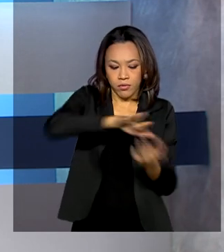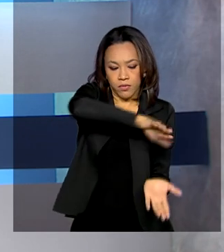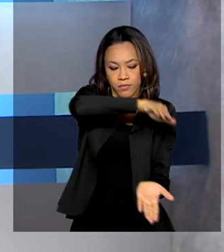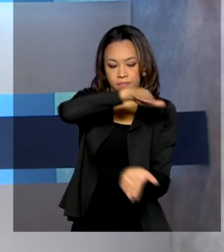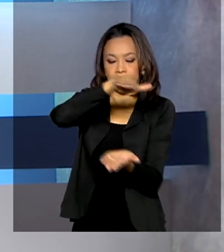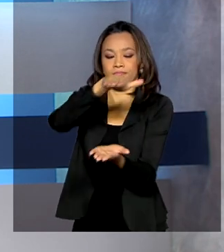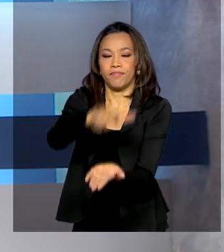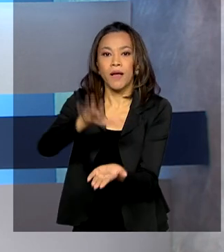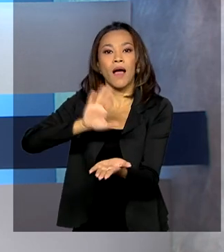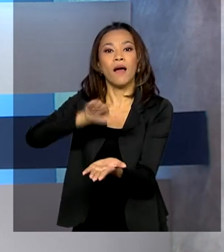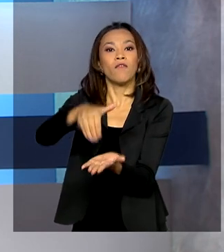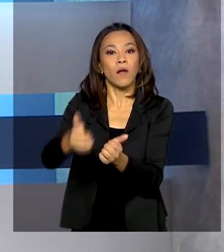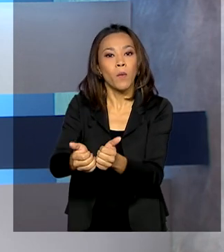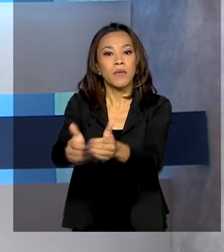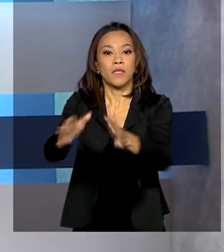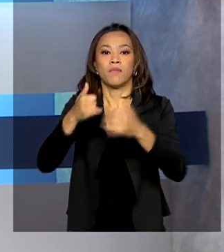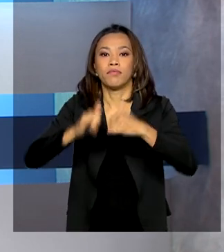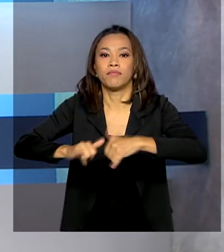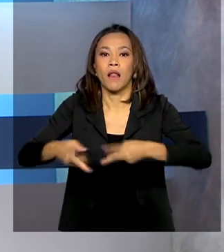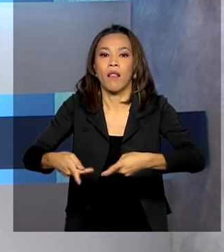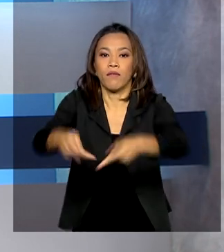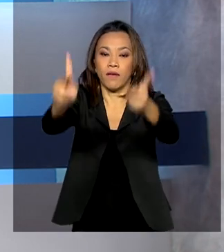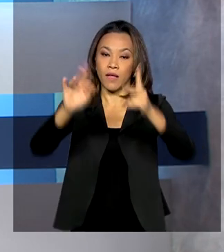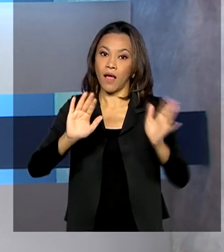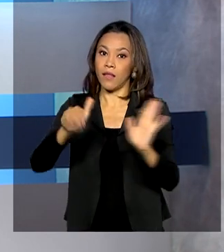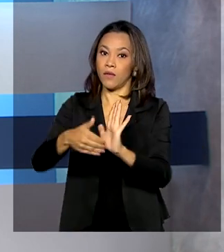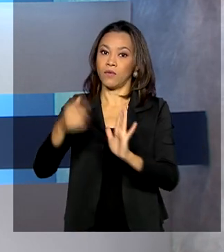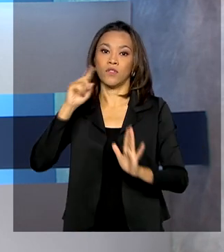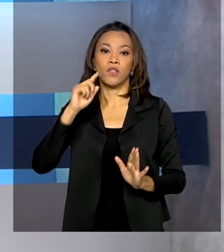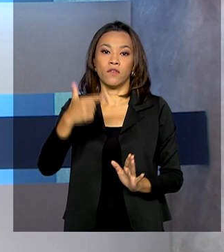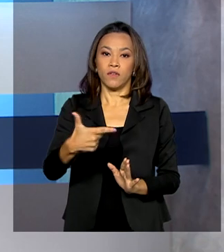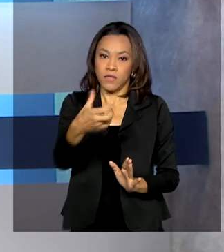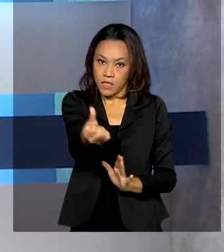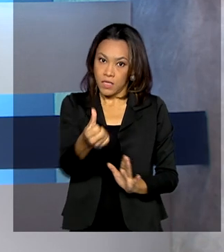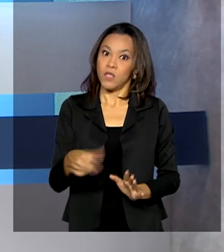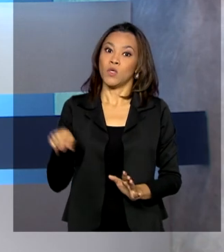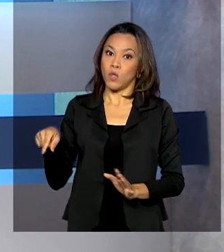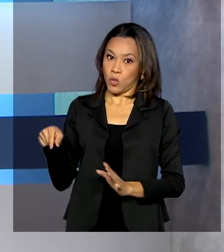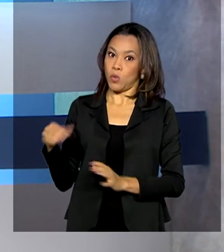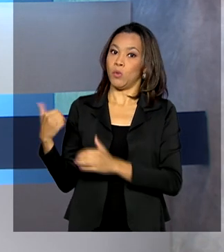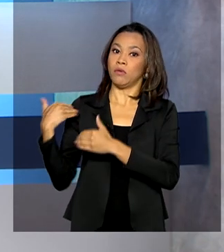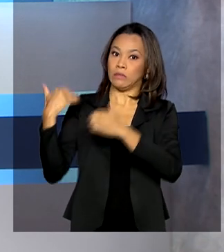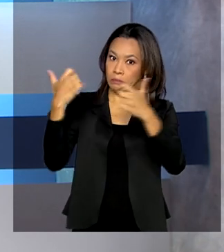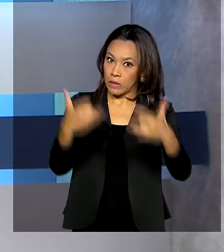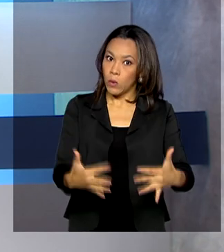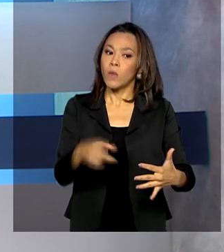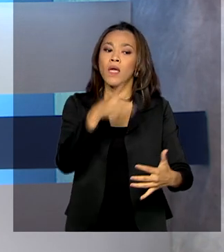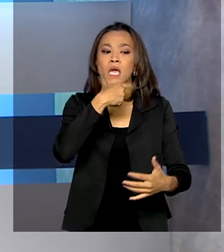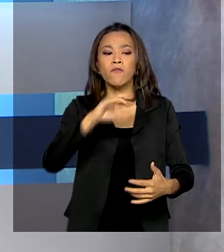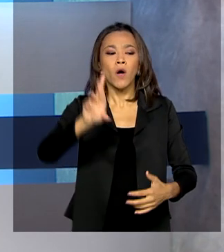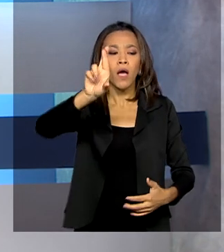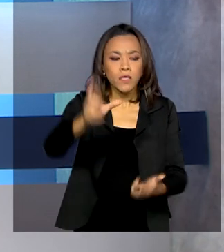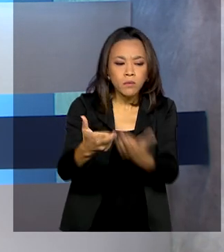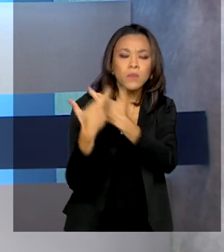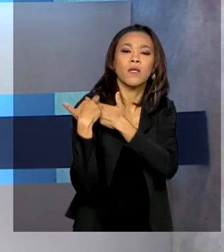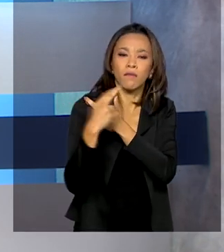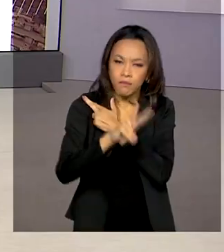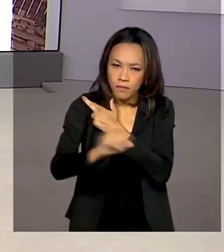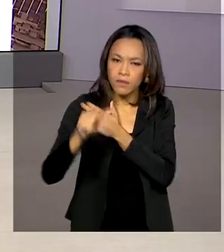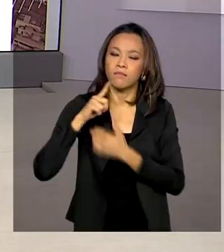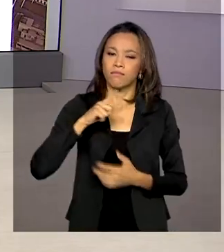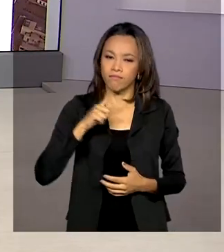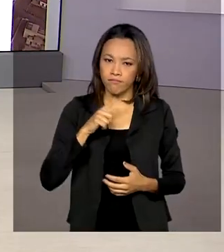dia 26. Ainda segundo o Ministério, as responsabilidades serão apuradas com rigor pelos órgãos competentes.